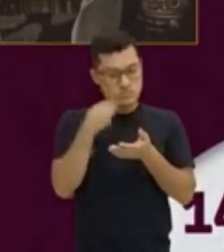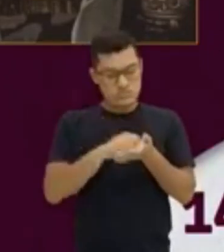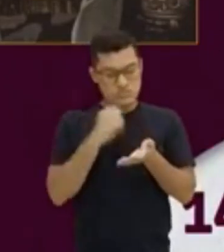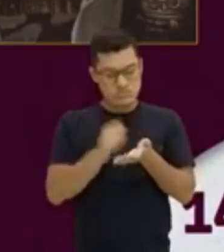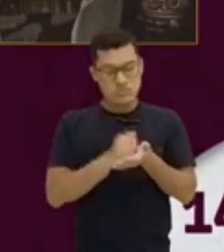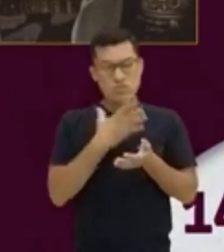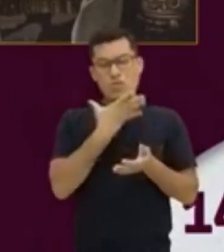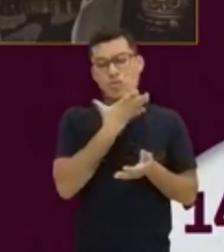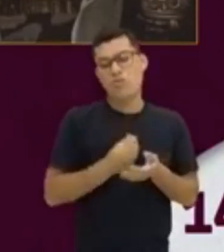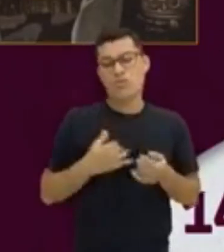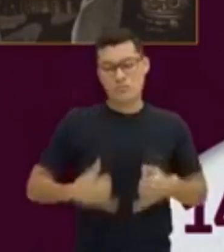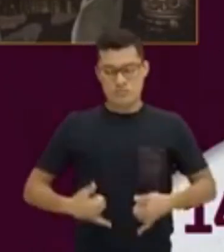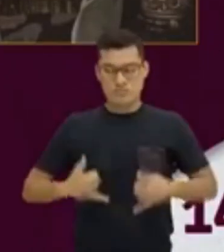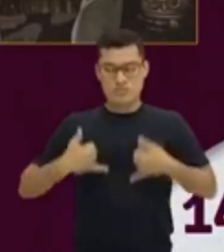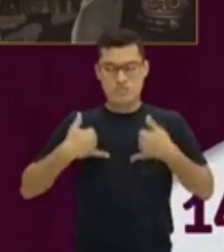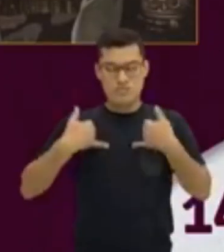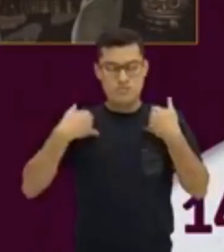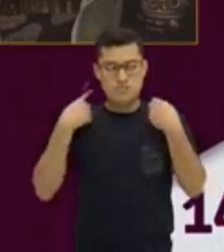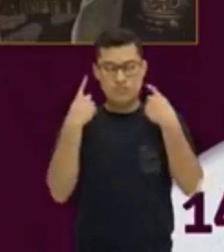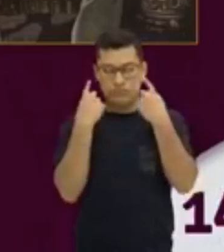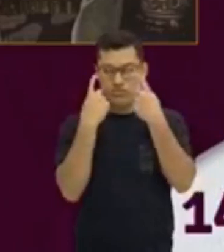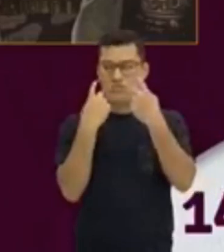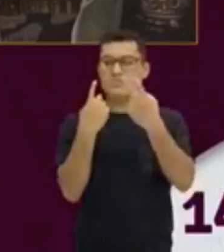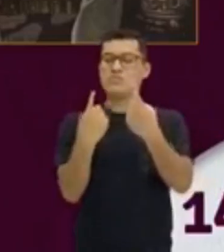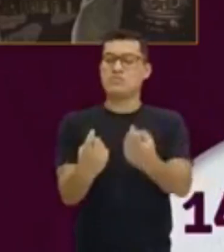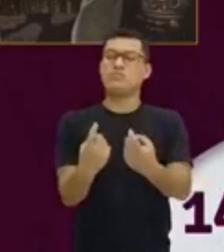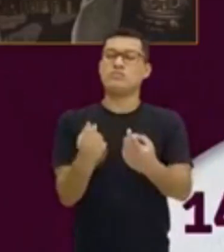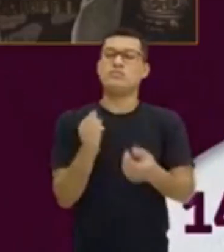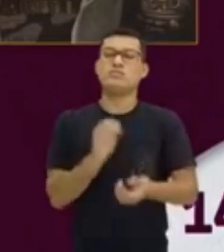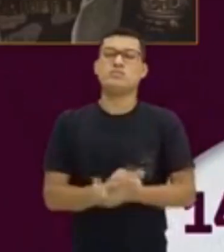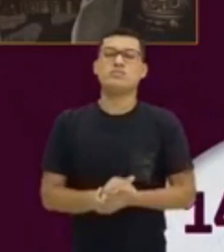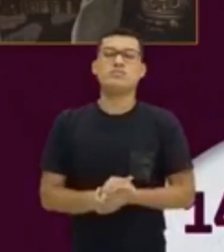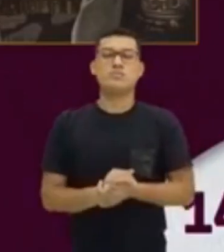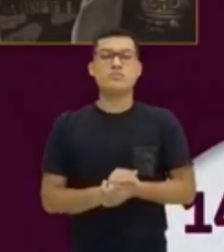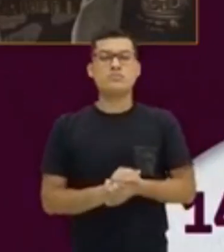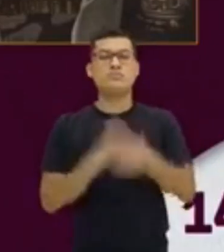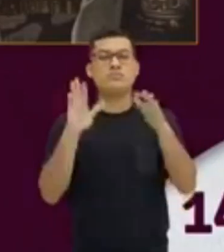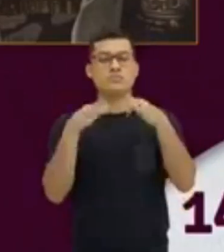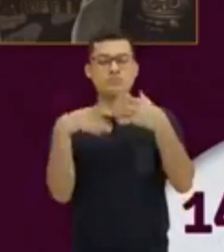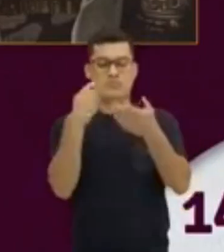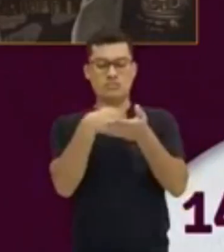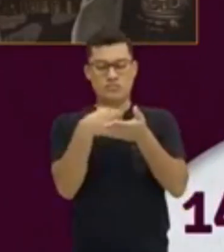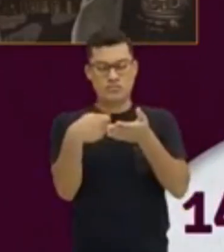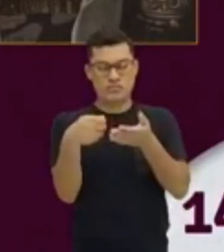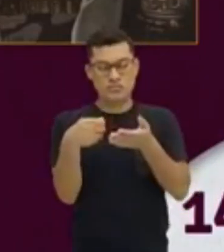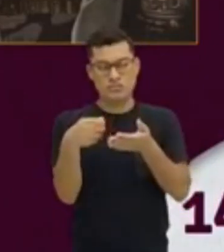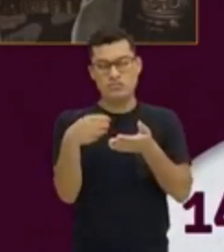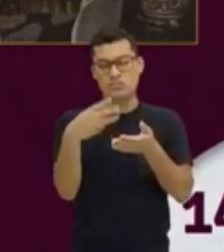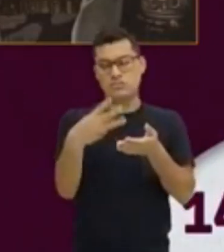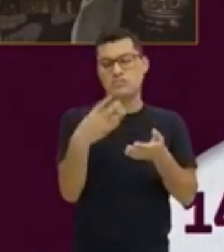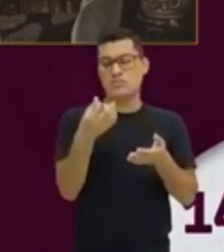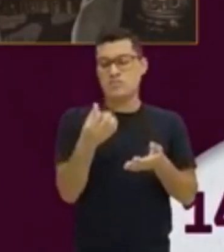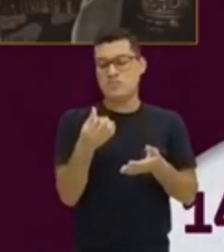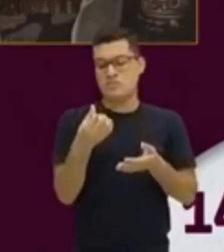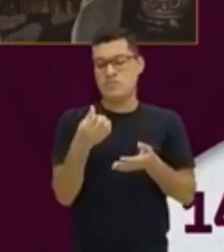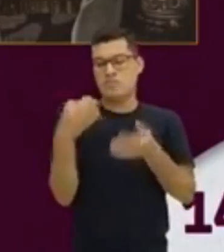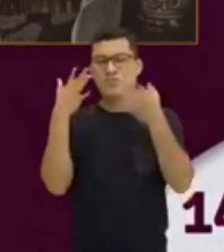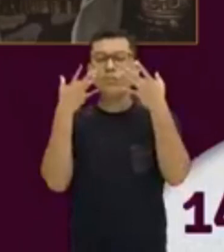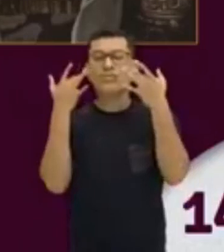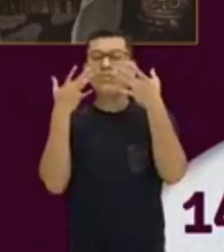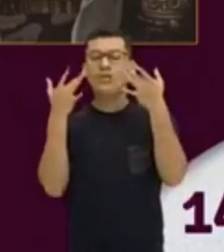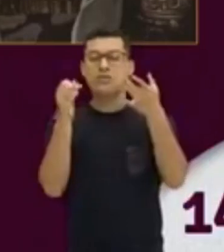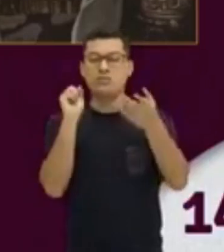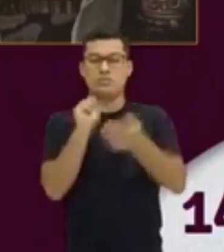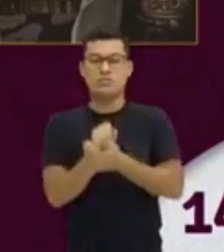homem rico e influente. Quais foram as peças que ele escreveu? Quantas? 36 peças de